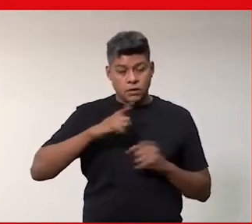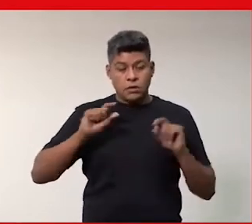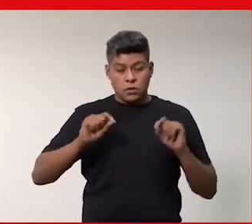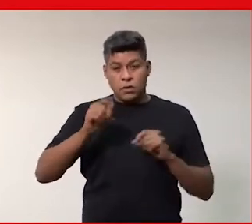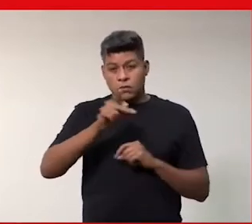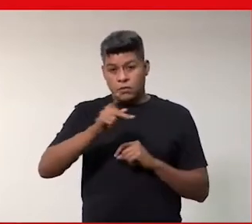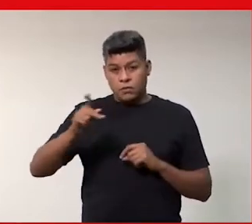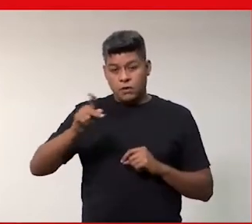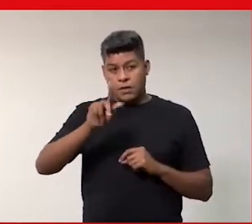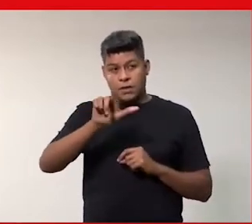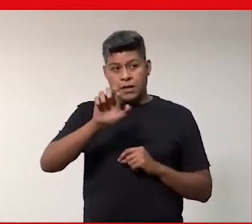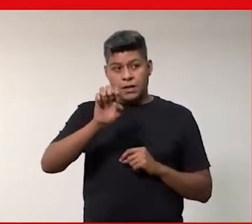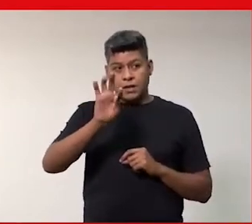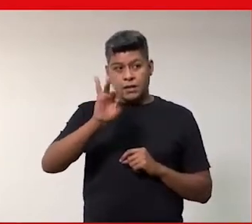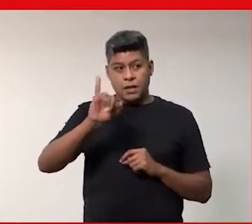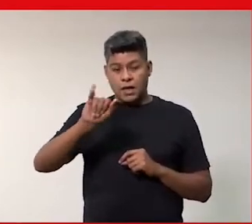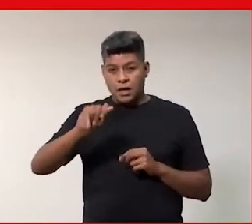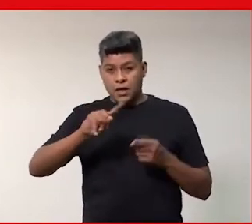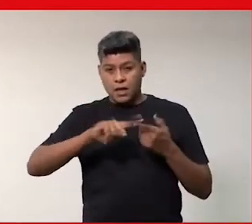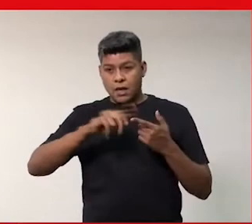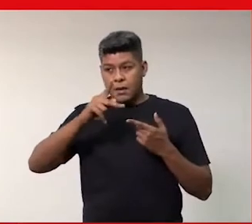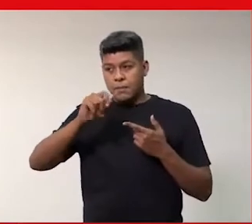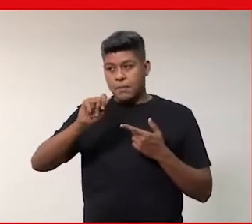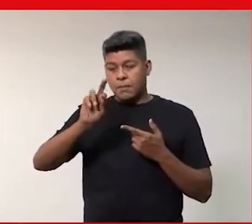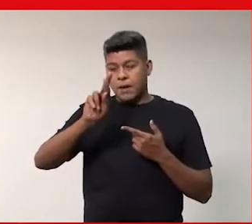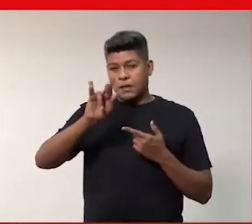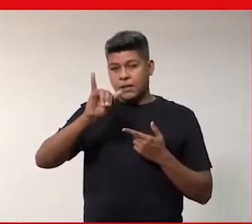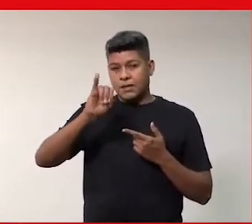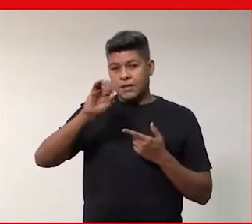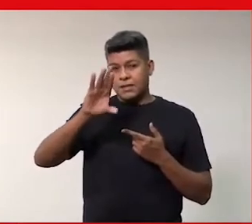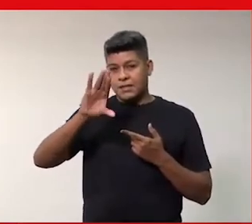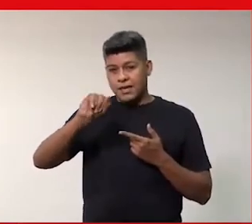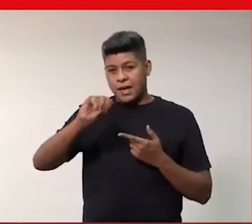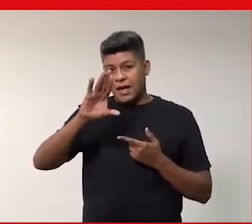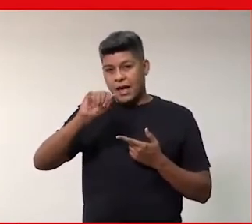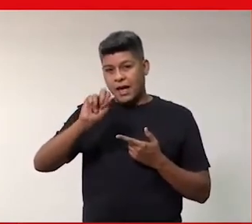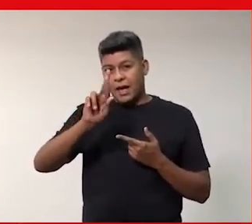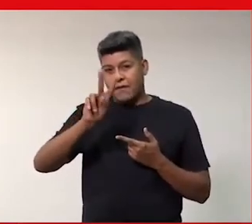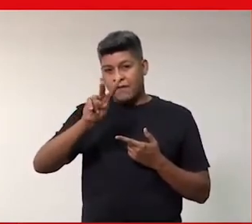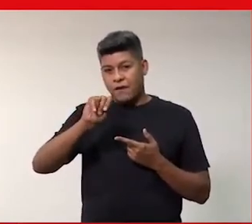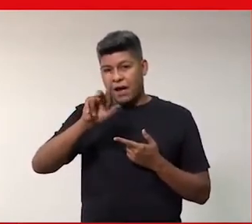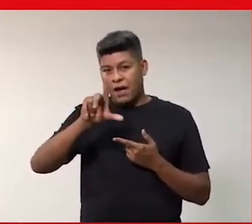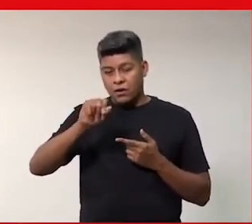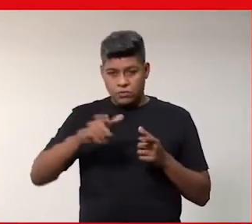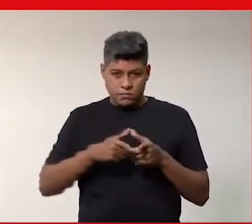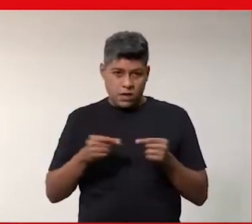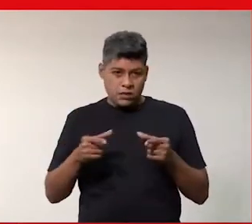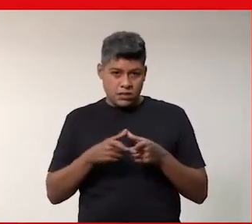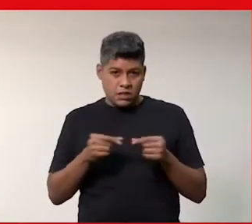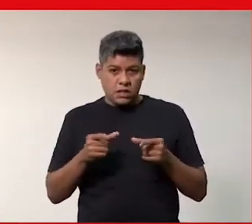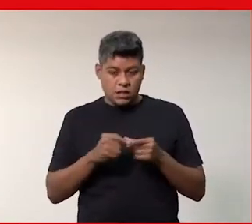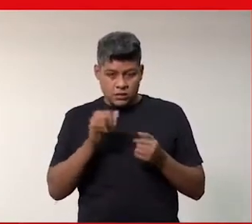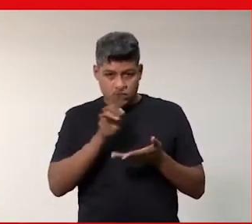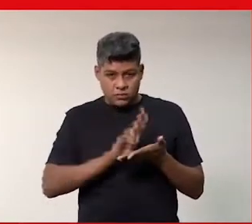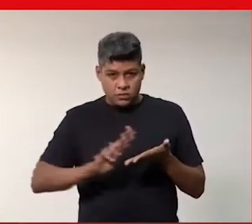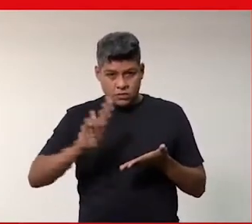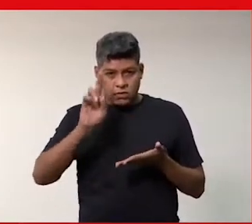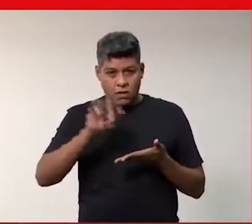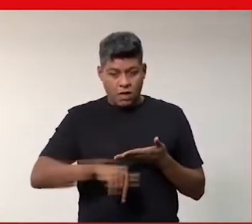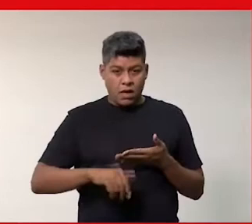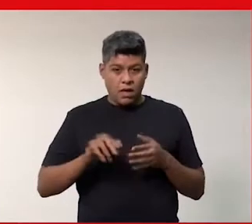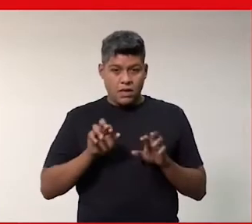professora Letéia Patrícia Favacho de Araújo, que é da Universidade de Brasília, ela é bacharel em Ciência da